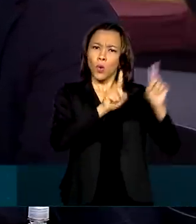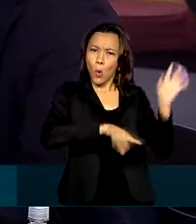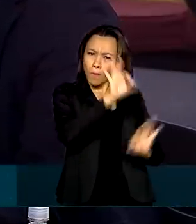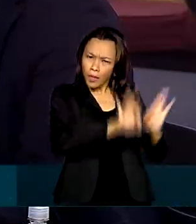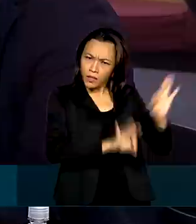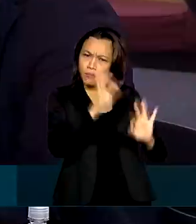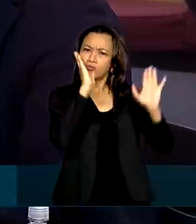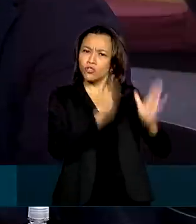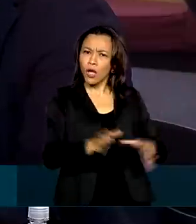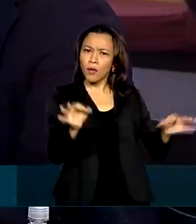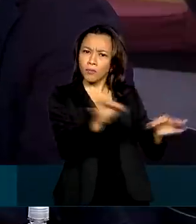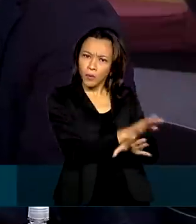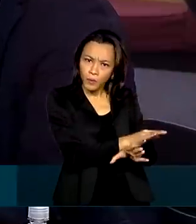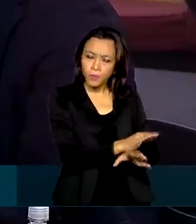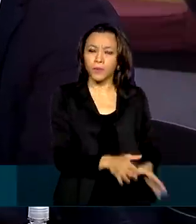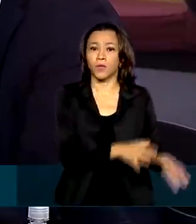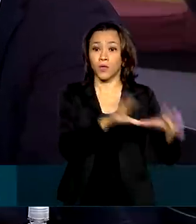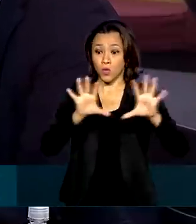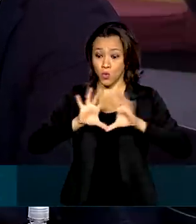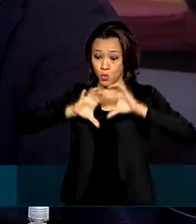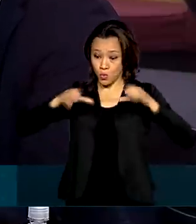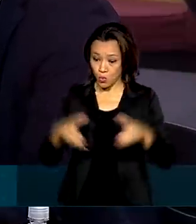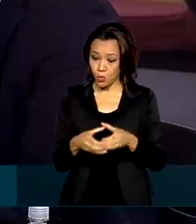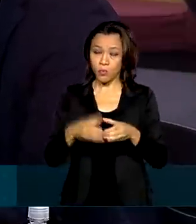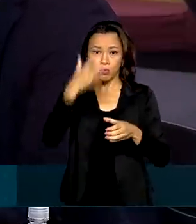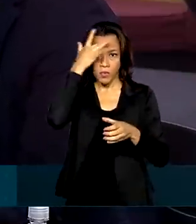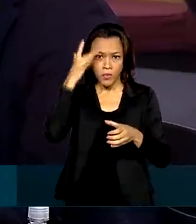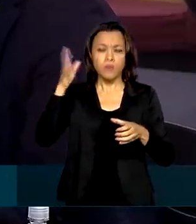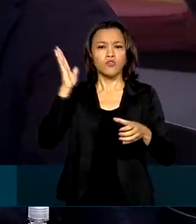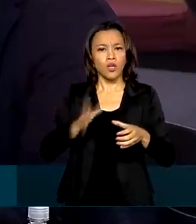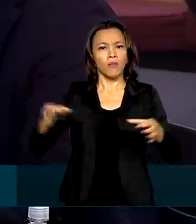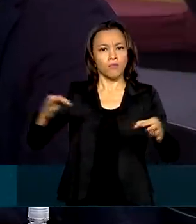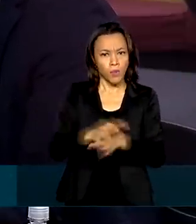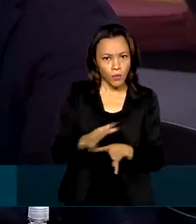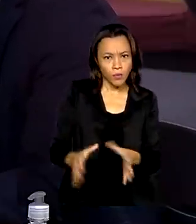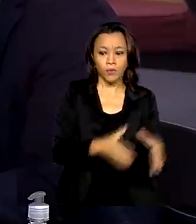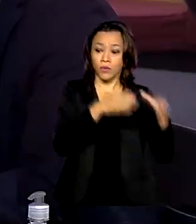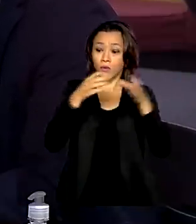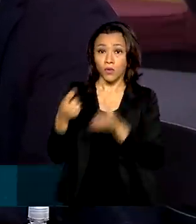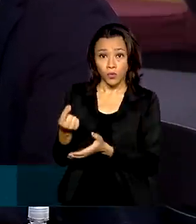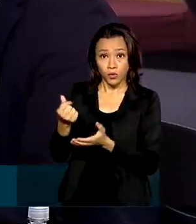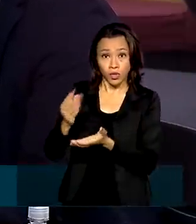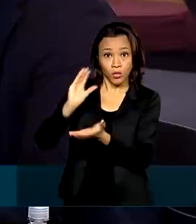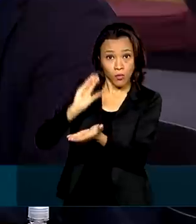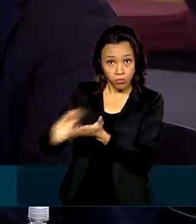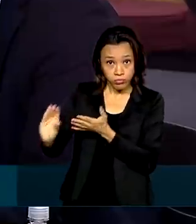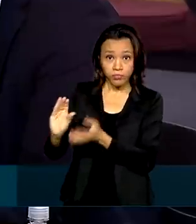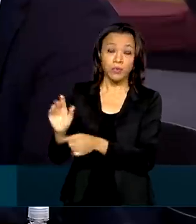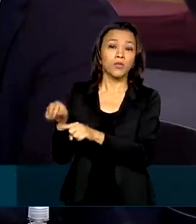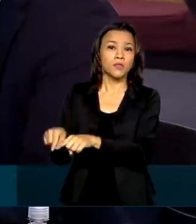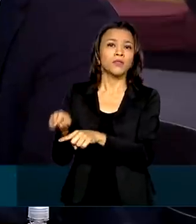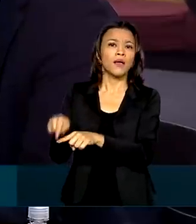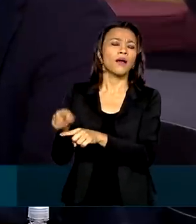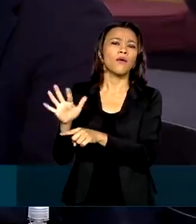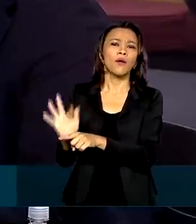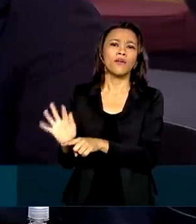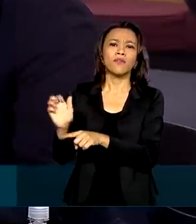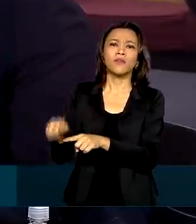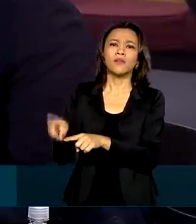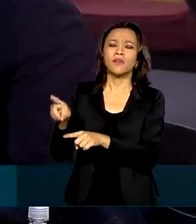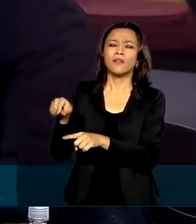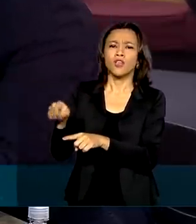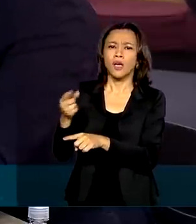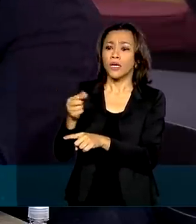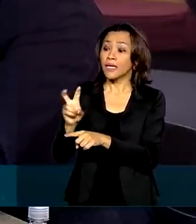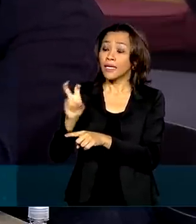comitê gestor já foi empossado e os recursos já foram encaminhados ao Banco Nacional de Desenvolvimento Econômico e Social da ordem